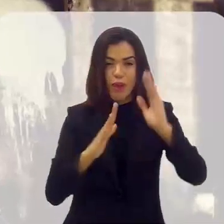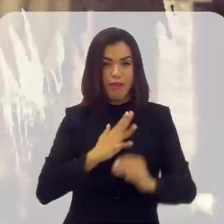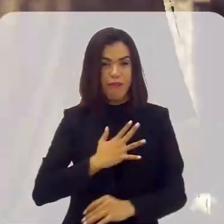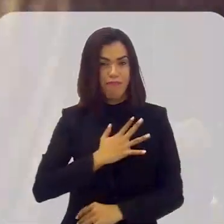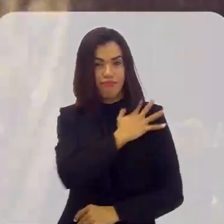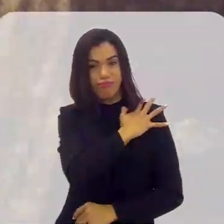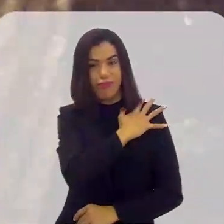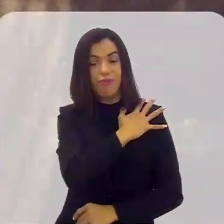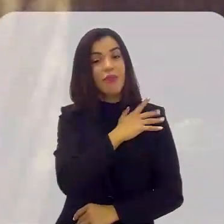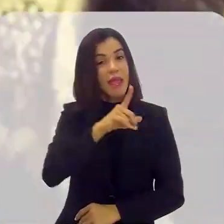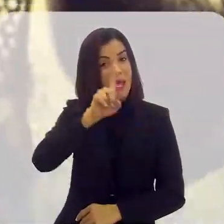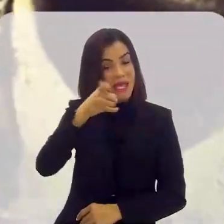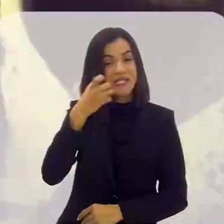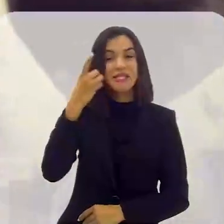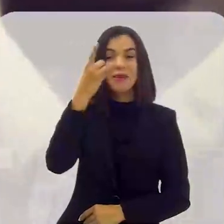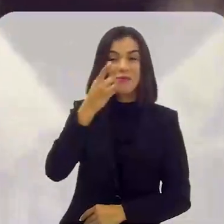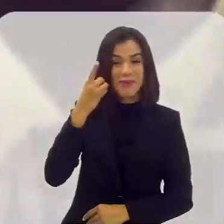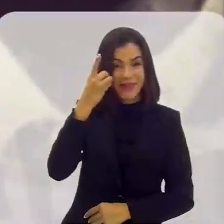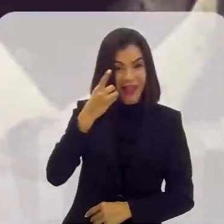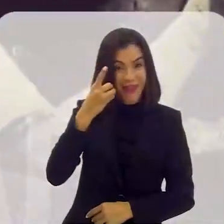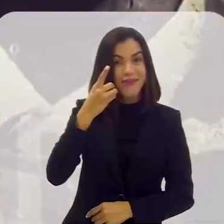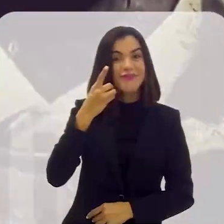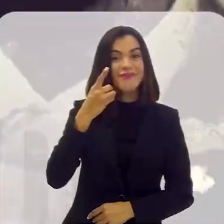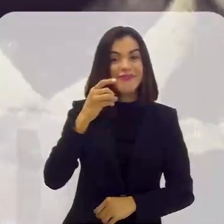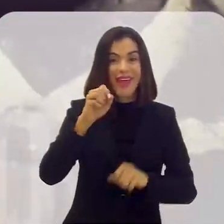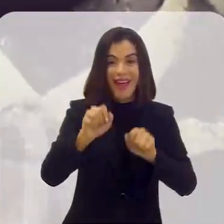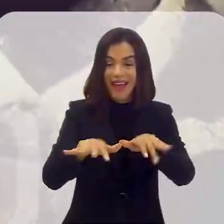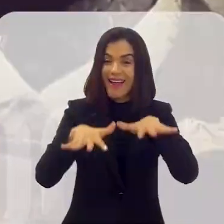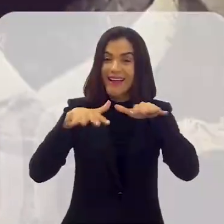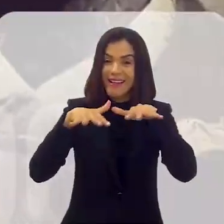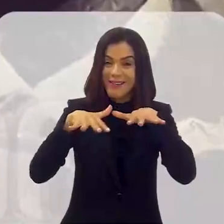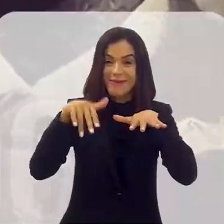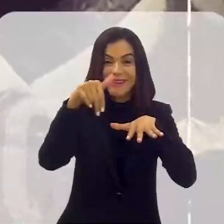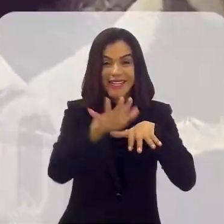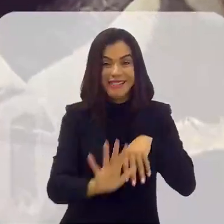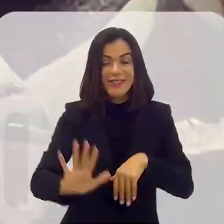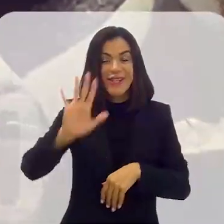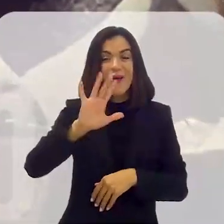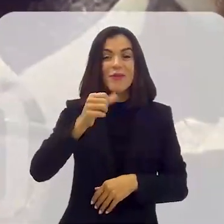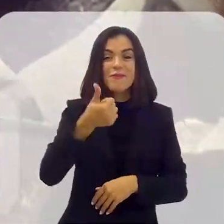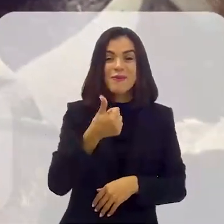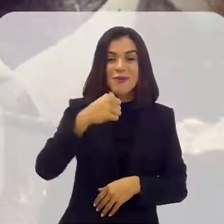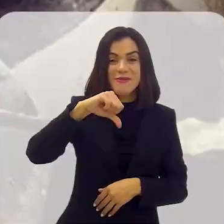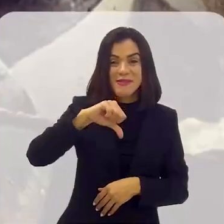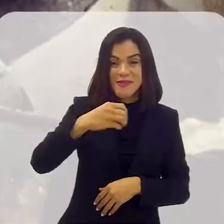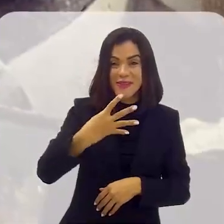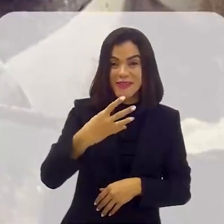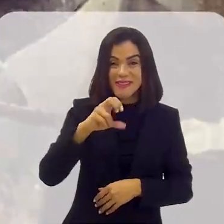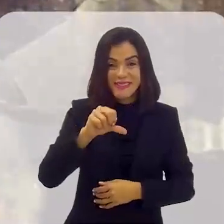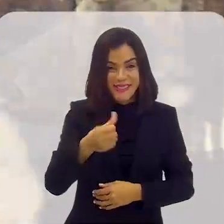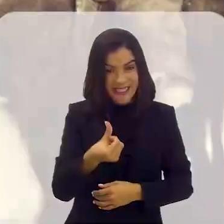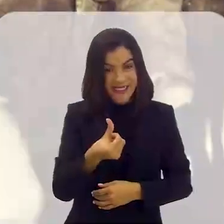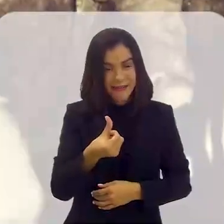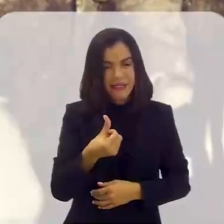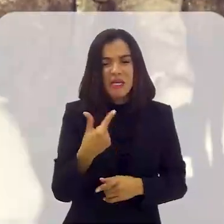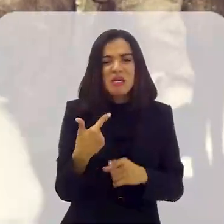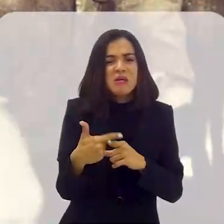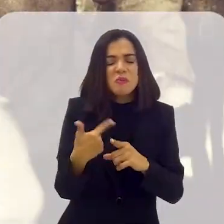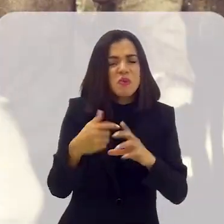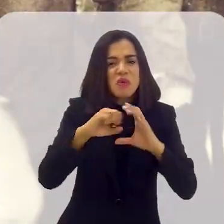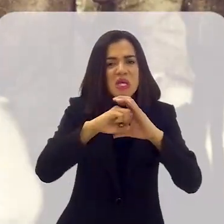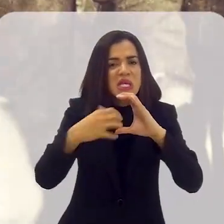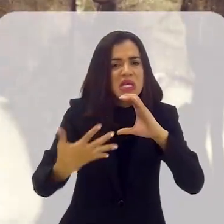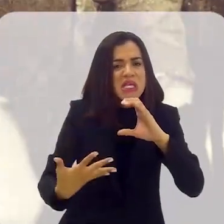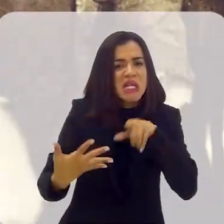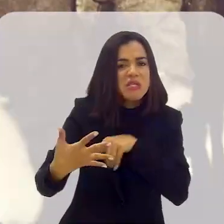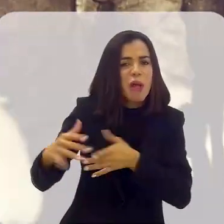regime militar, foi deputado na Assembleia Nacional Constituinte de 1946. Mas por